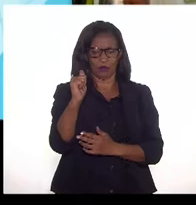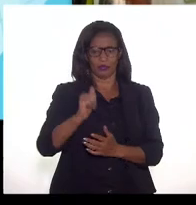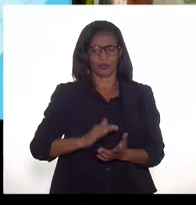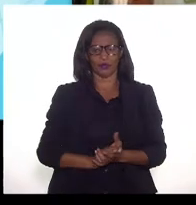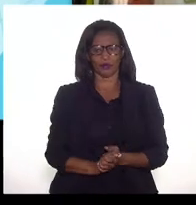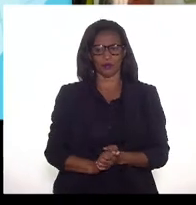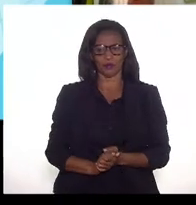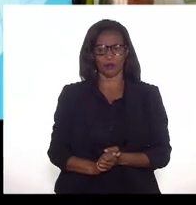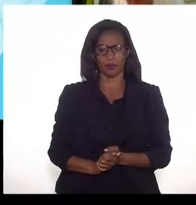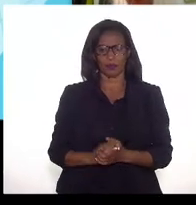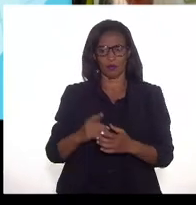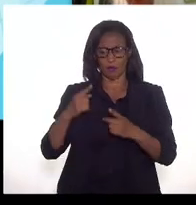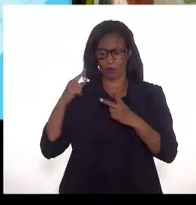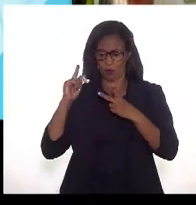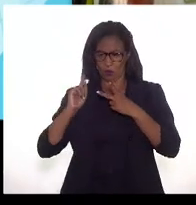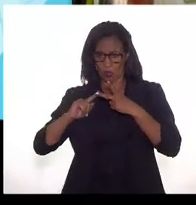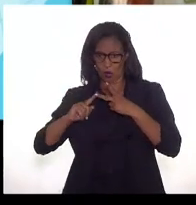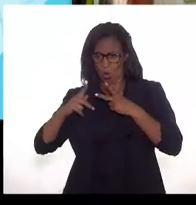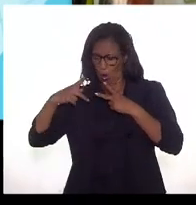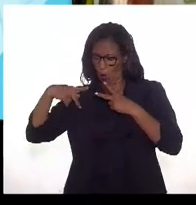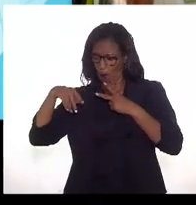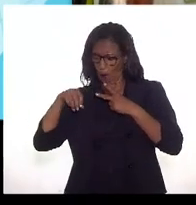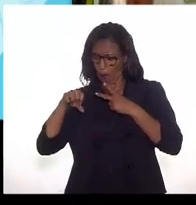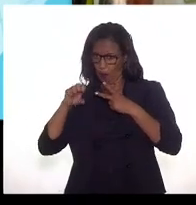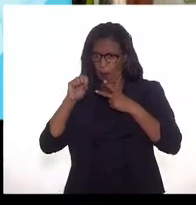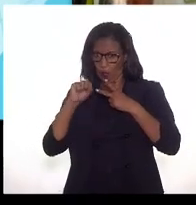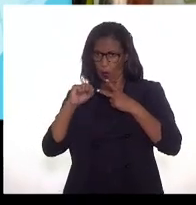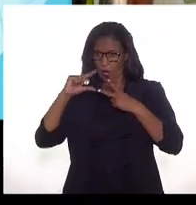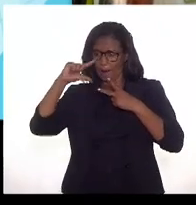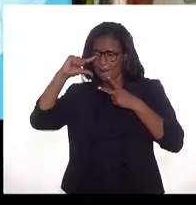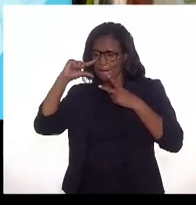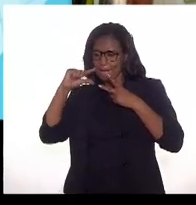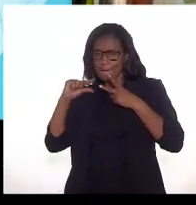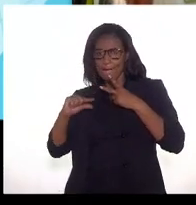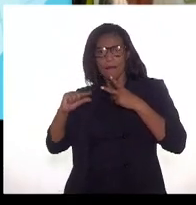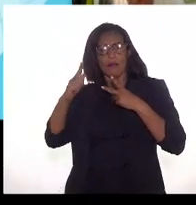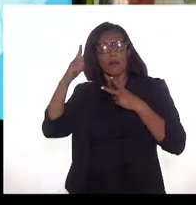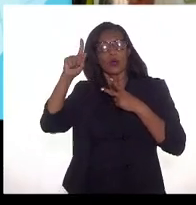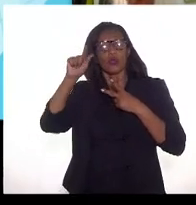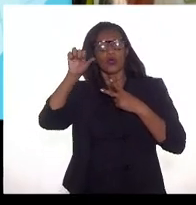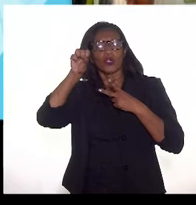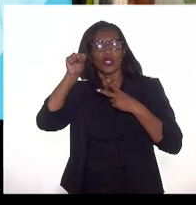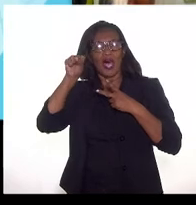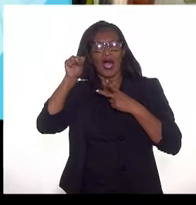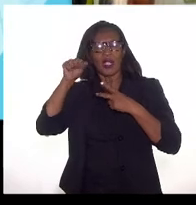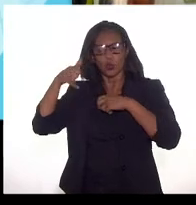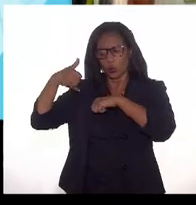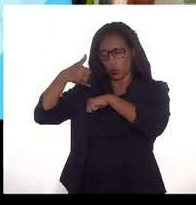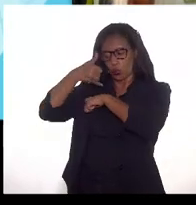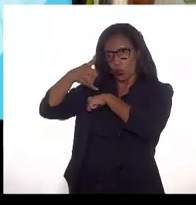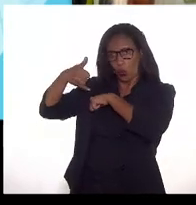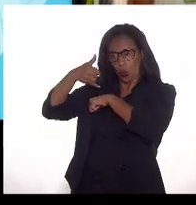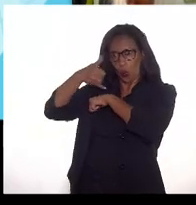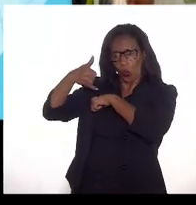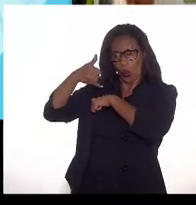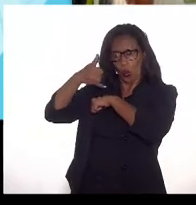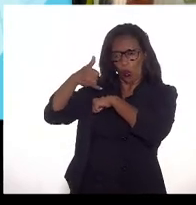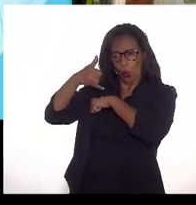o pós-sal tem menos gás associado à produção do óleo do que o pré-sal,